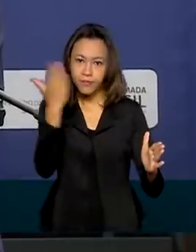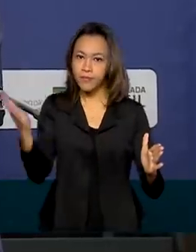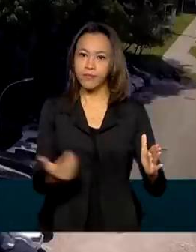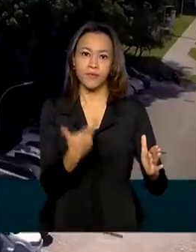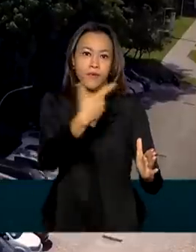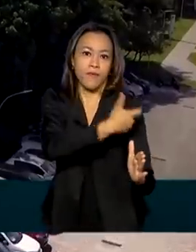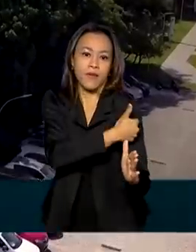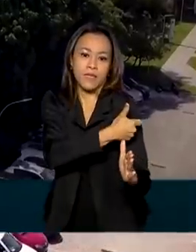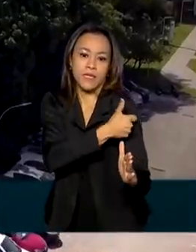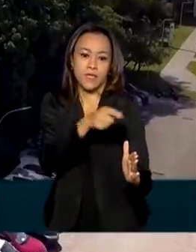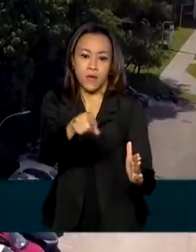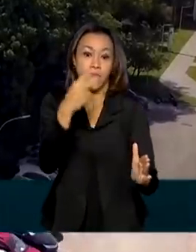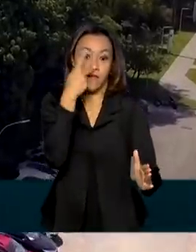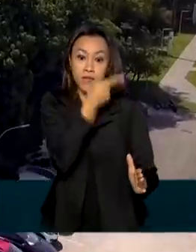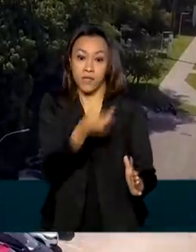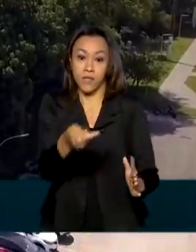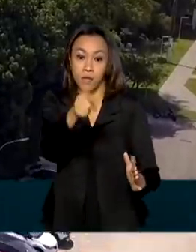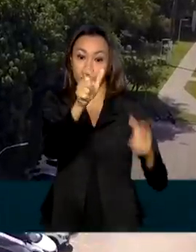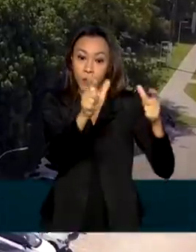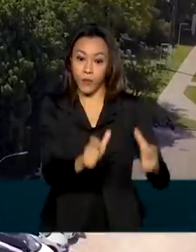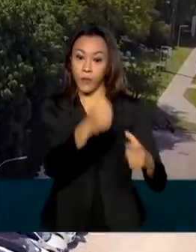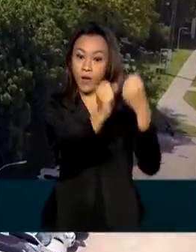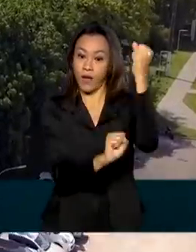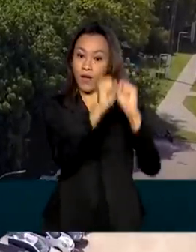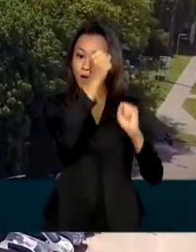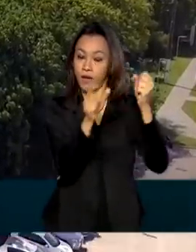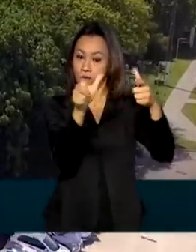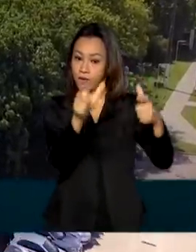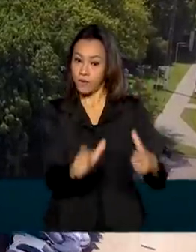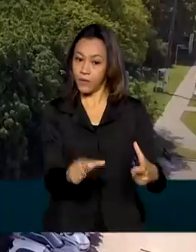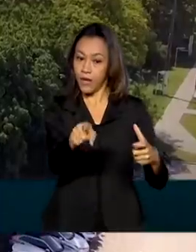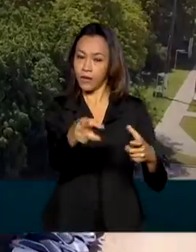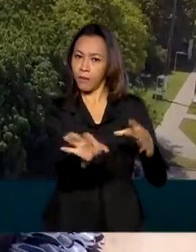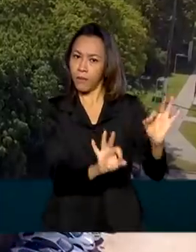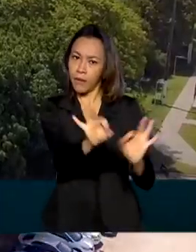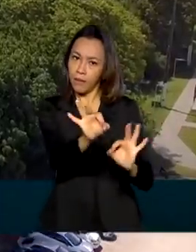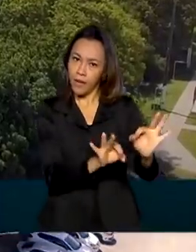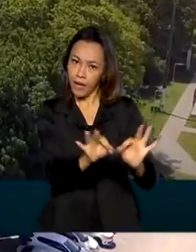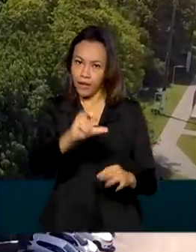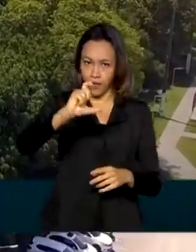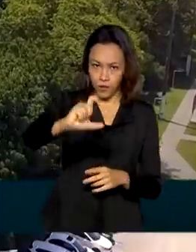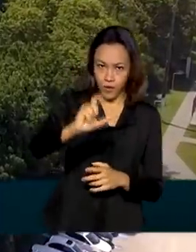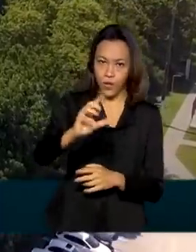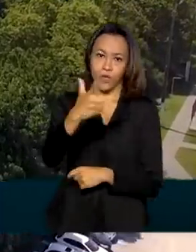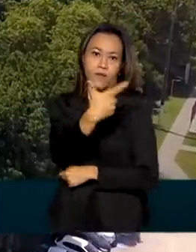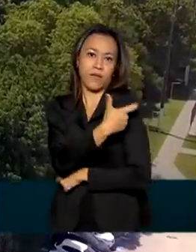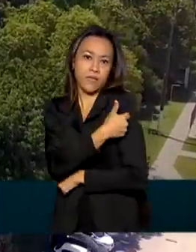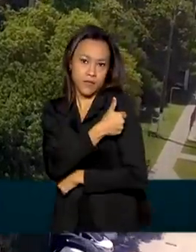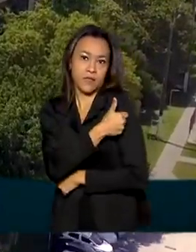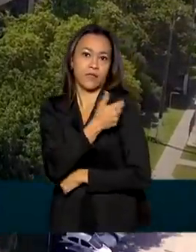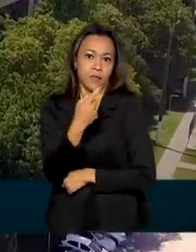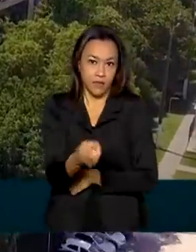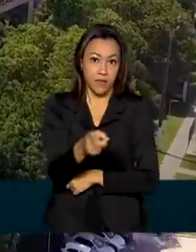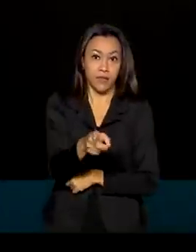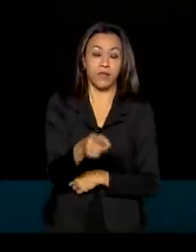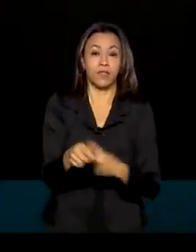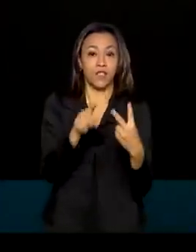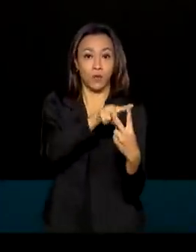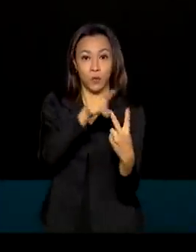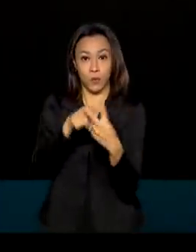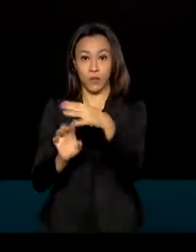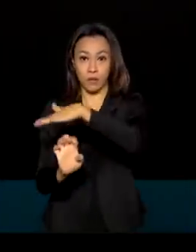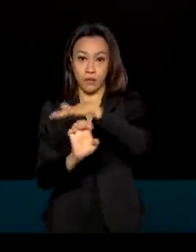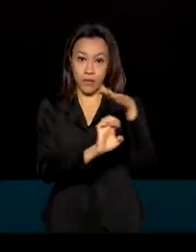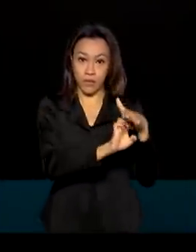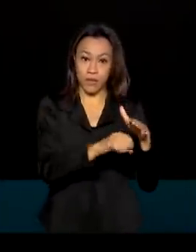coronavírus. Ele visitou a fábrica de biomanguinhos, onde estão sendo preparadas as doses da vacina Oxford-AstraZeneca. A